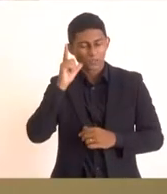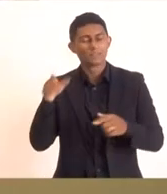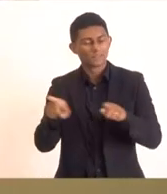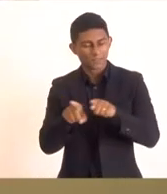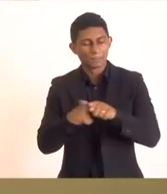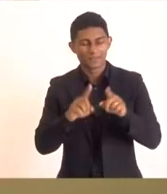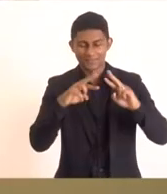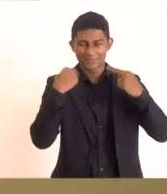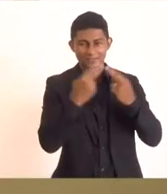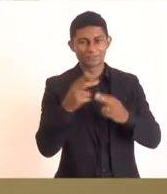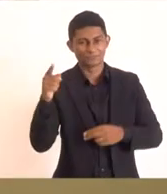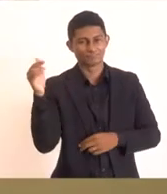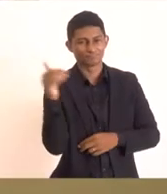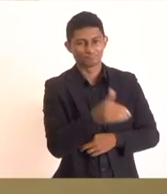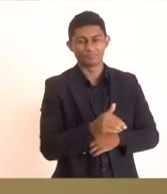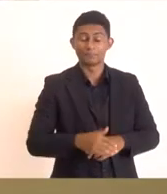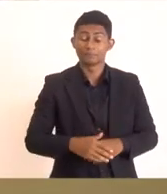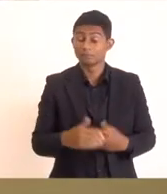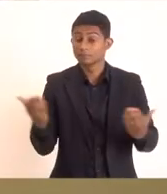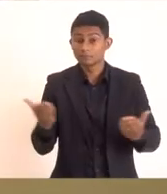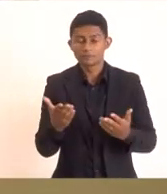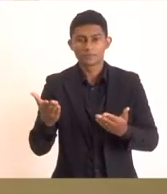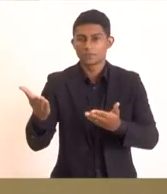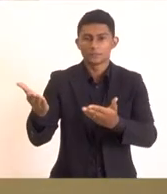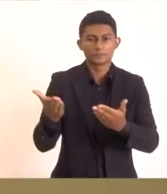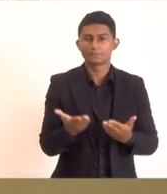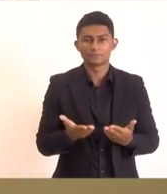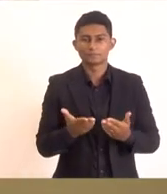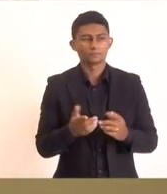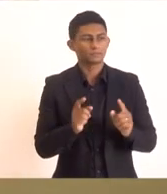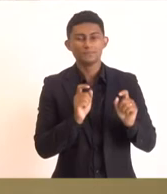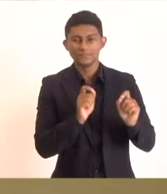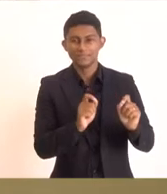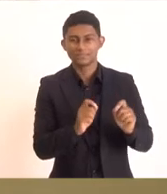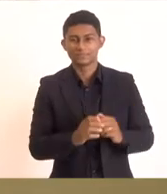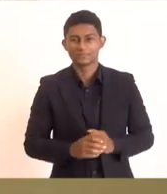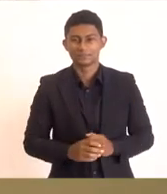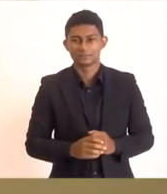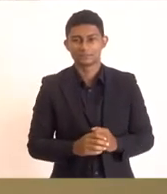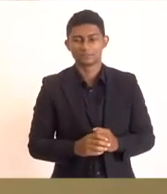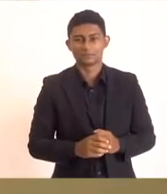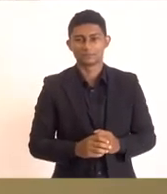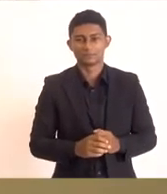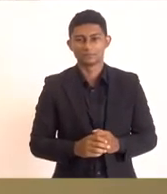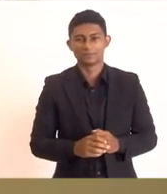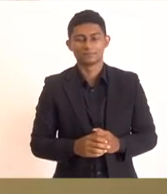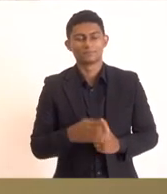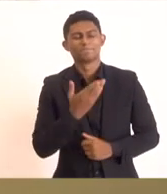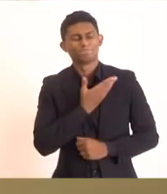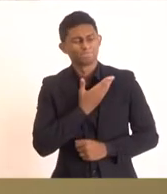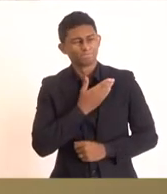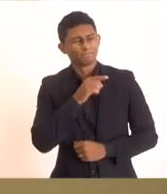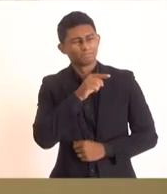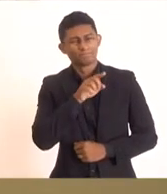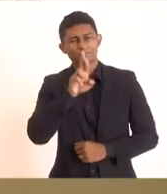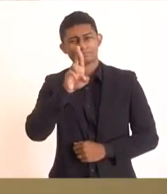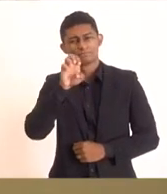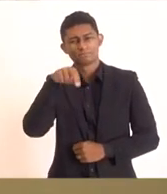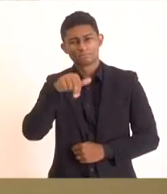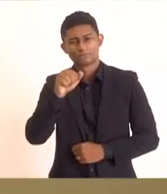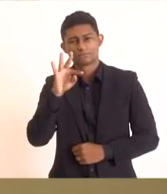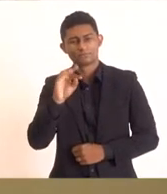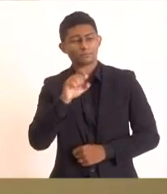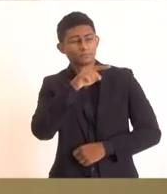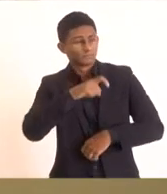também, a Marta. Eu quero passar a palavra para o nosso amigo Renato Martins, três